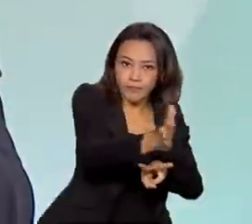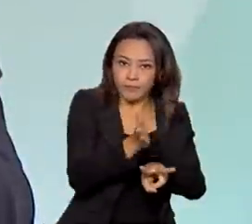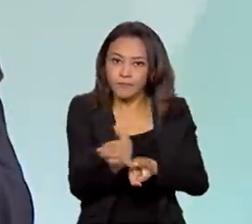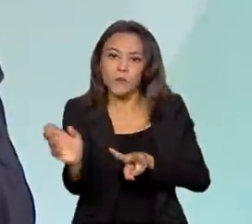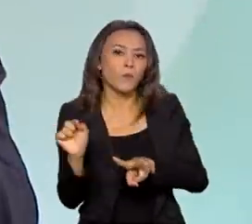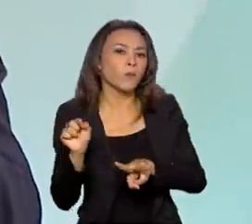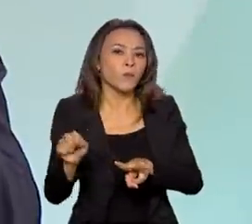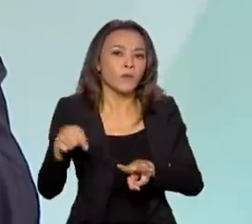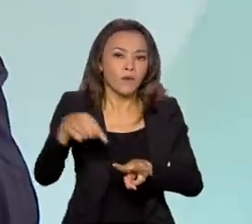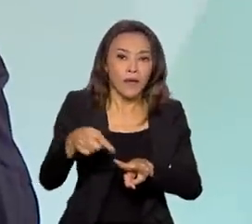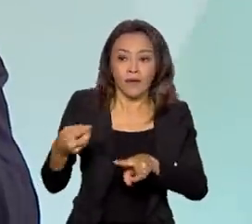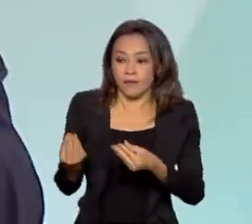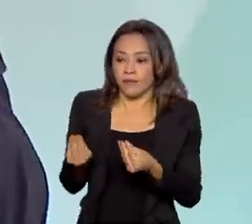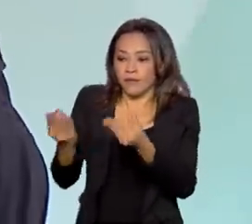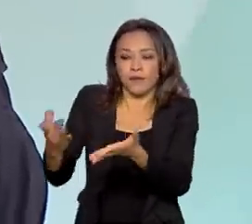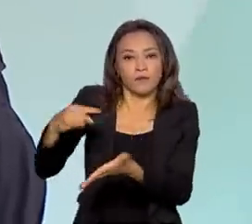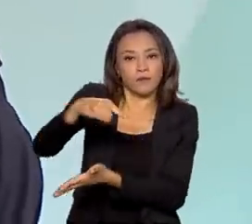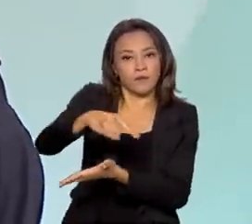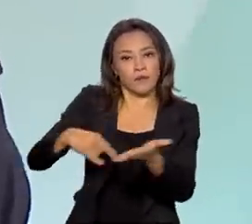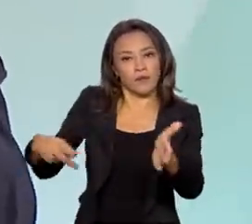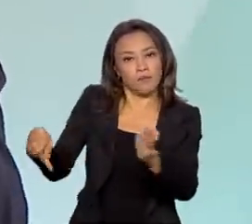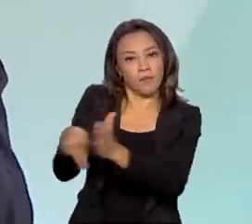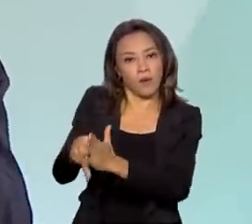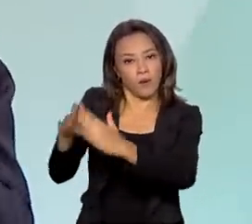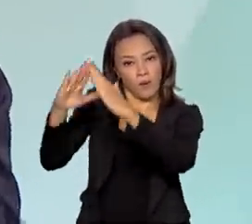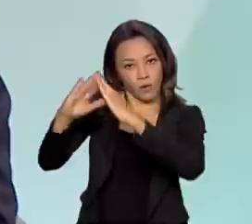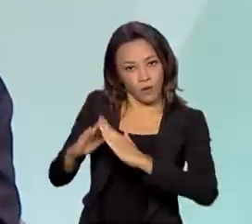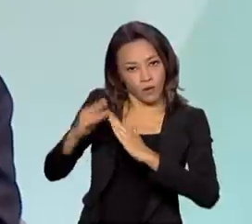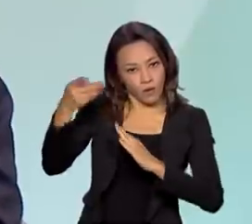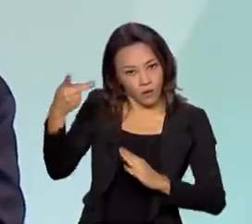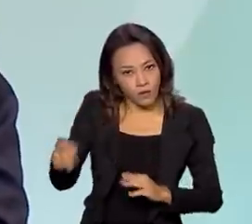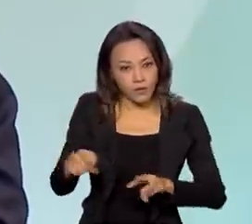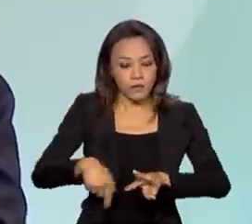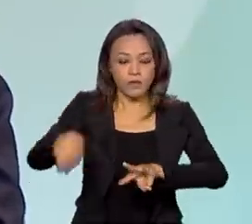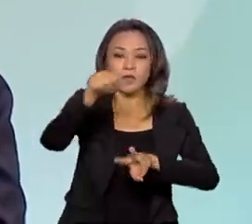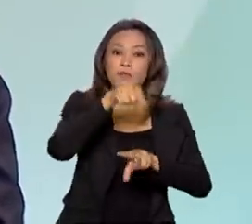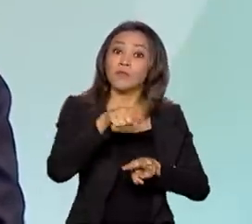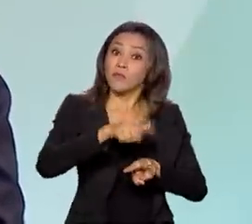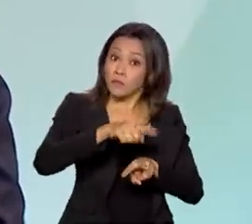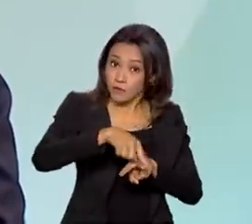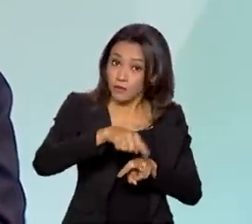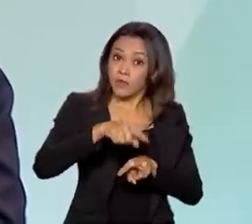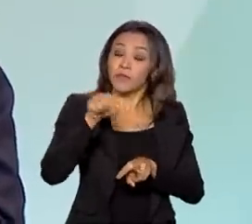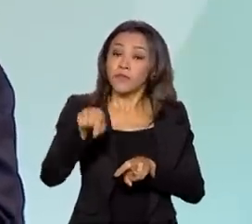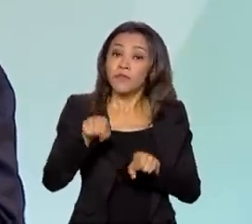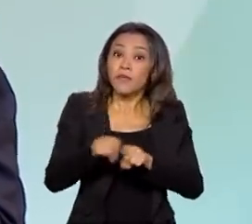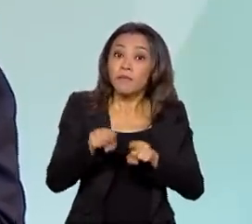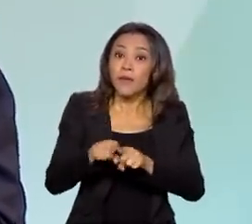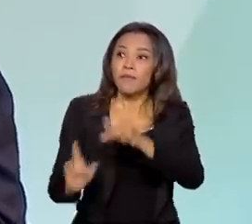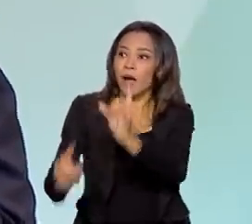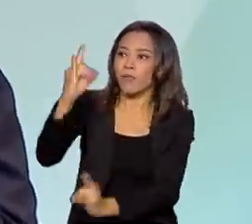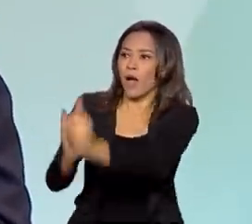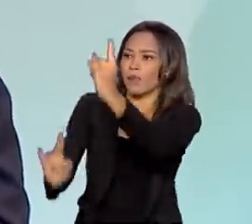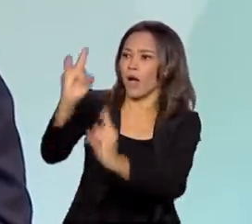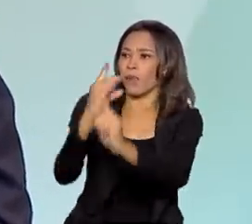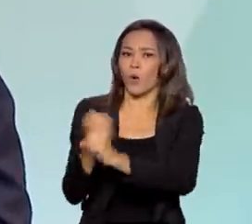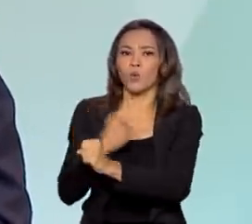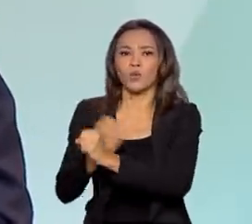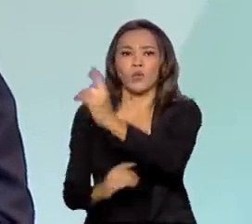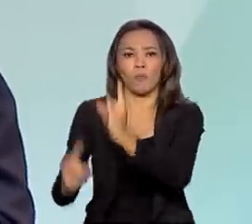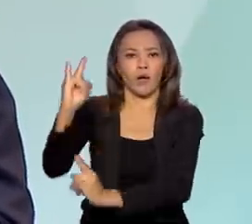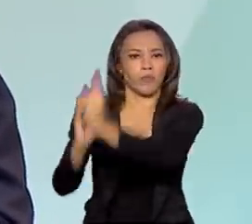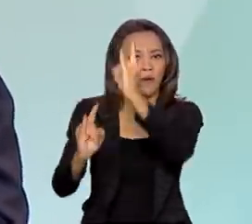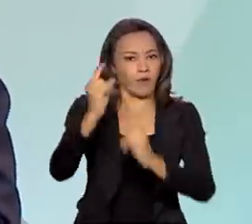adequação edilícia e a regularização fundiária. Este é um programa